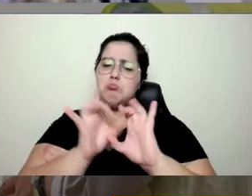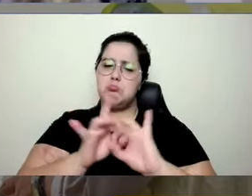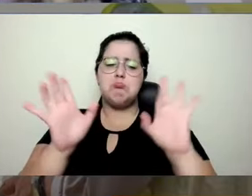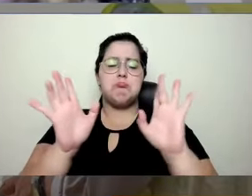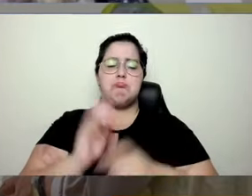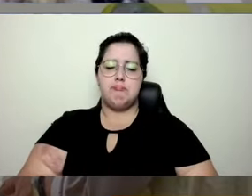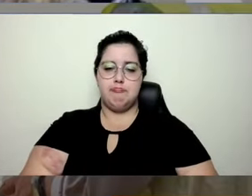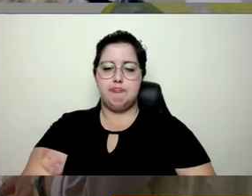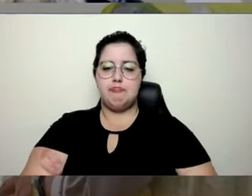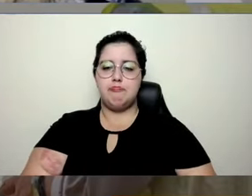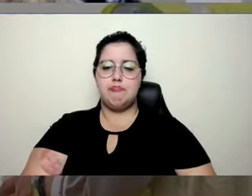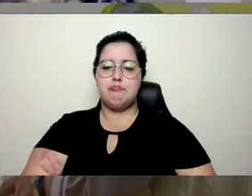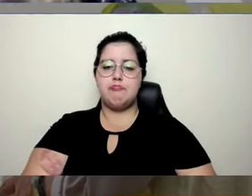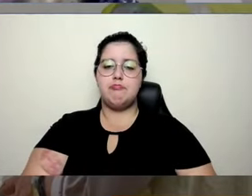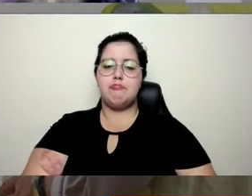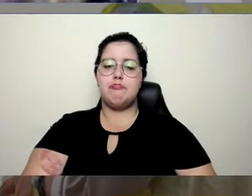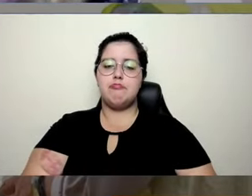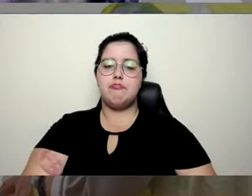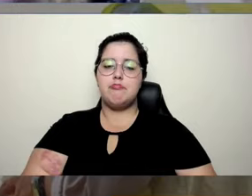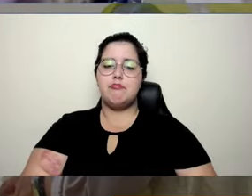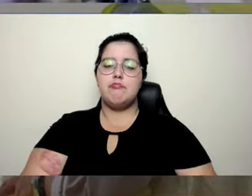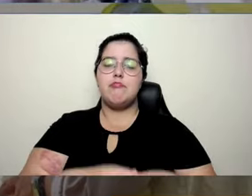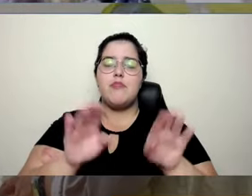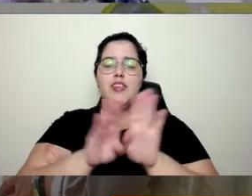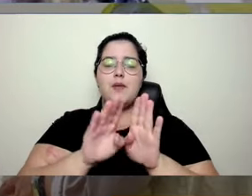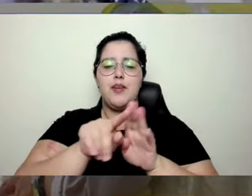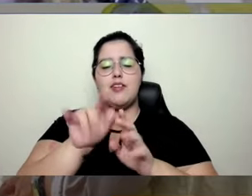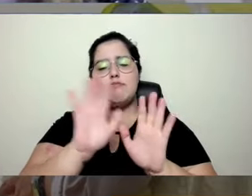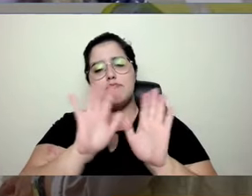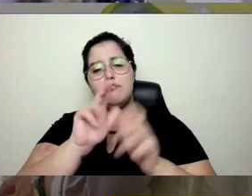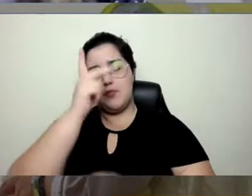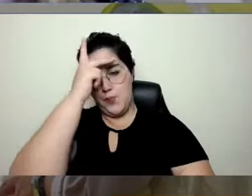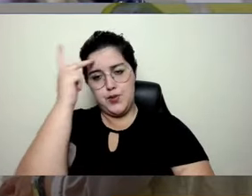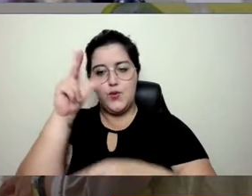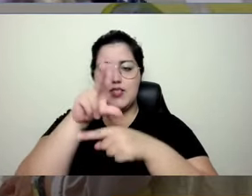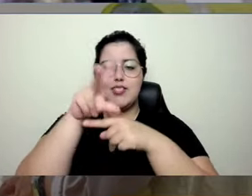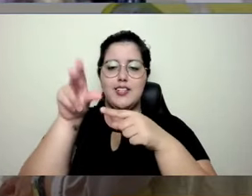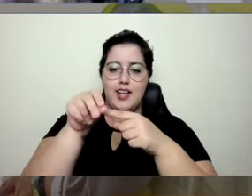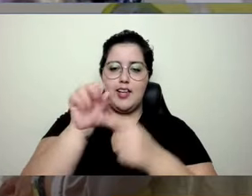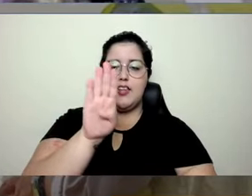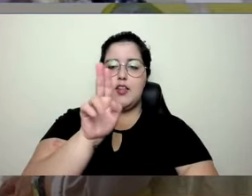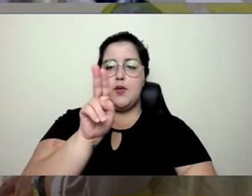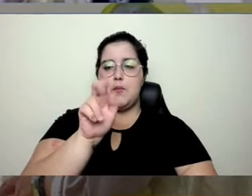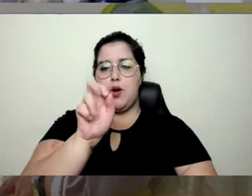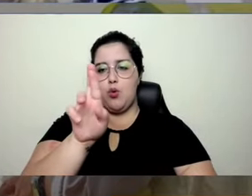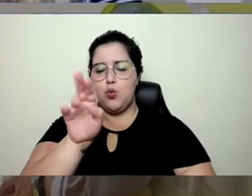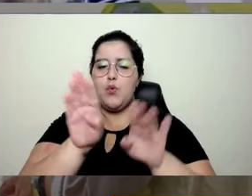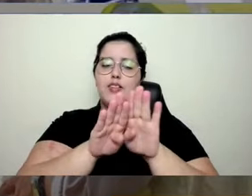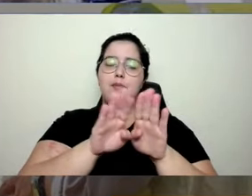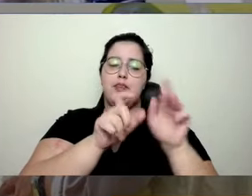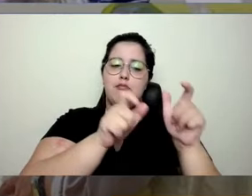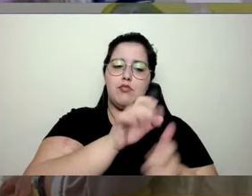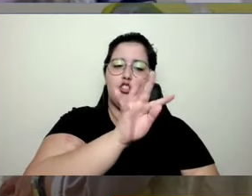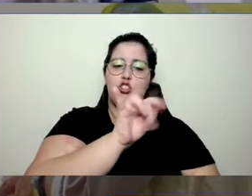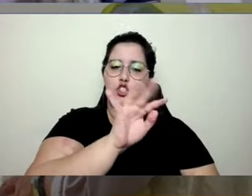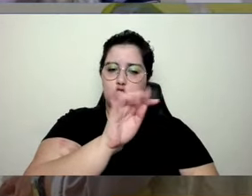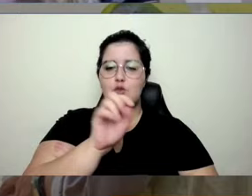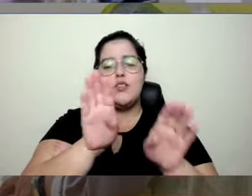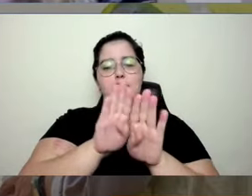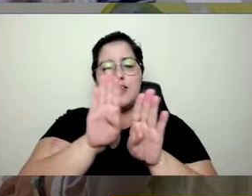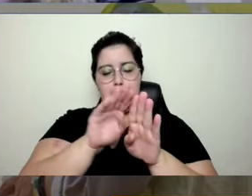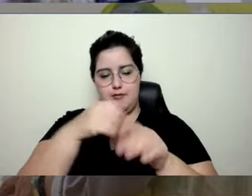E um salvezinho porteira de Bauru, galera do Senac Tita, e já já estou indo para aí,